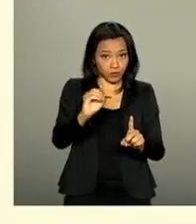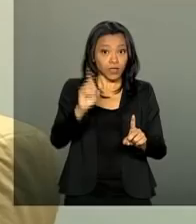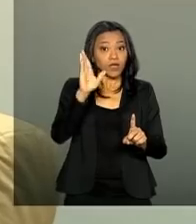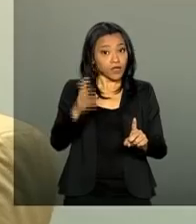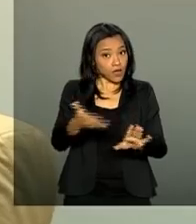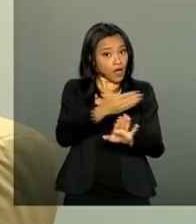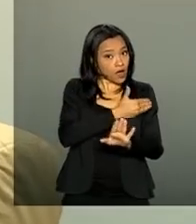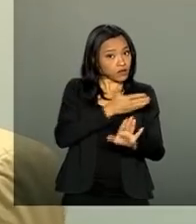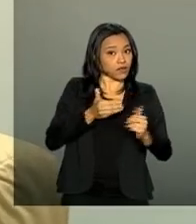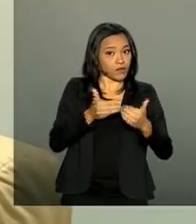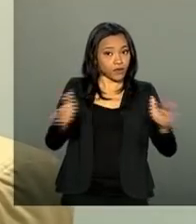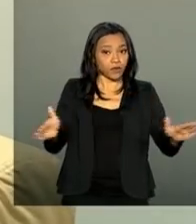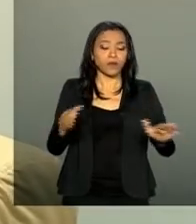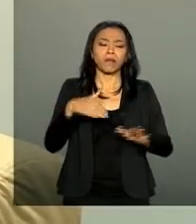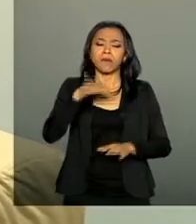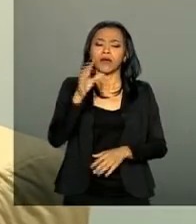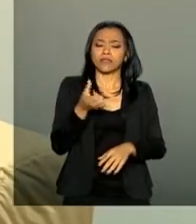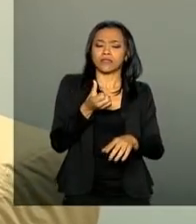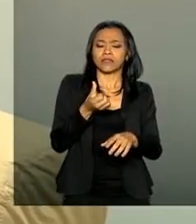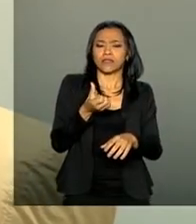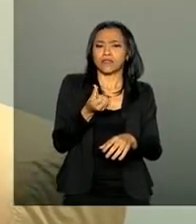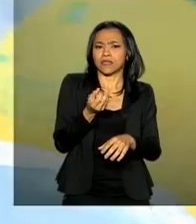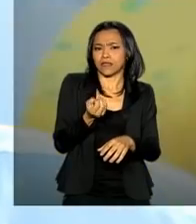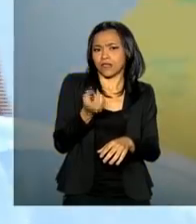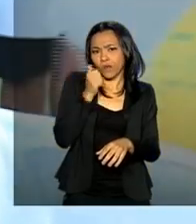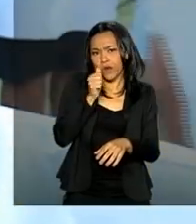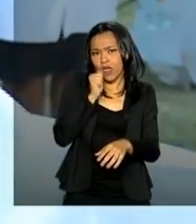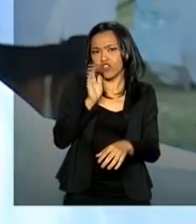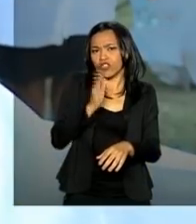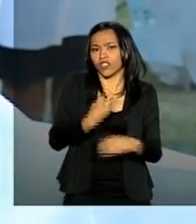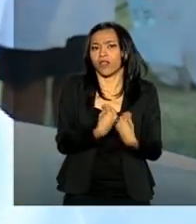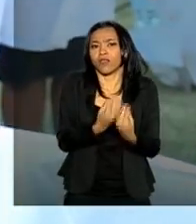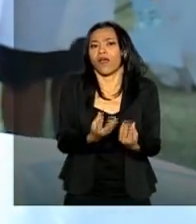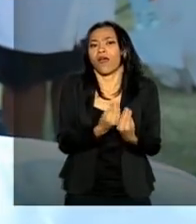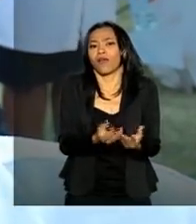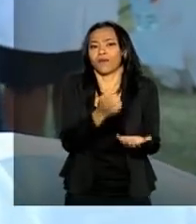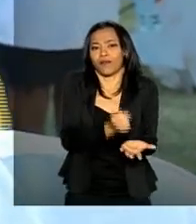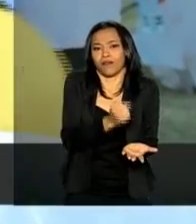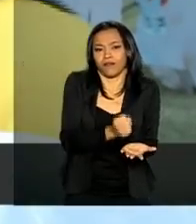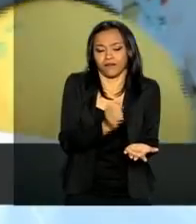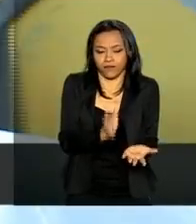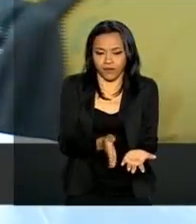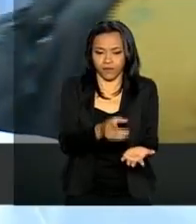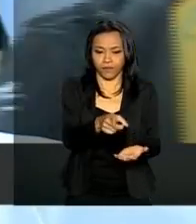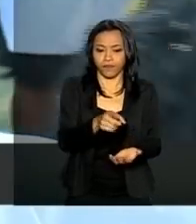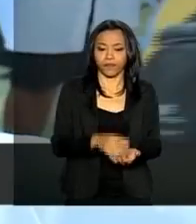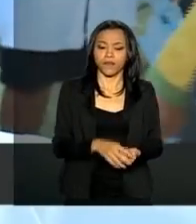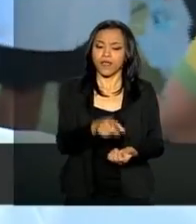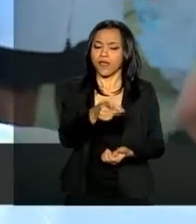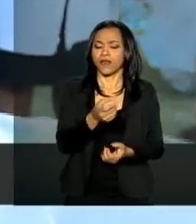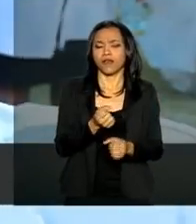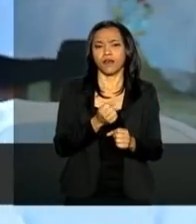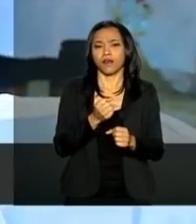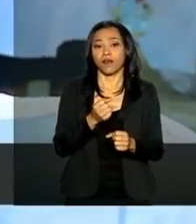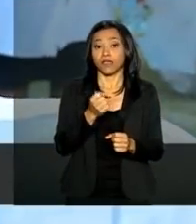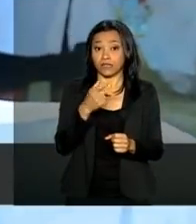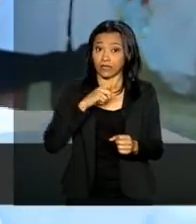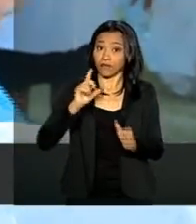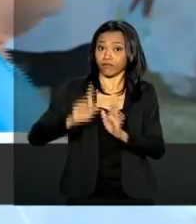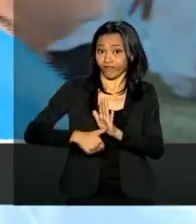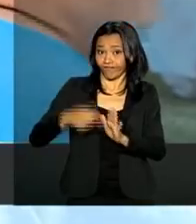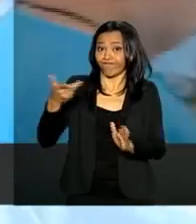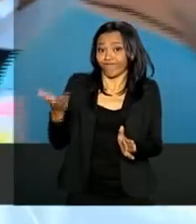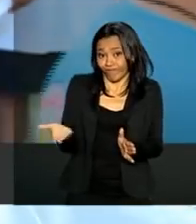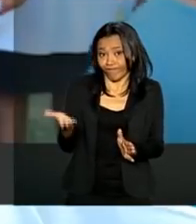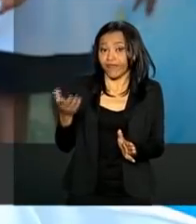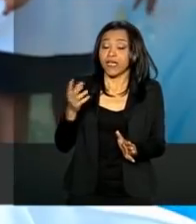abertura, mais de 60 mulheres já tinham doado. A cooperação com o Brasil é de há muitos anos atrás. Não só na questão